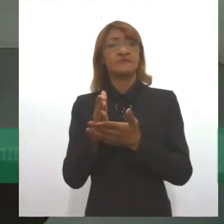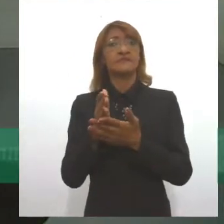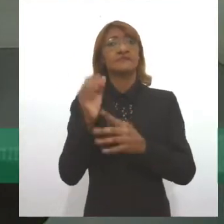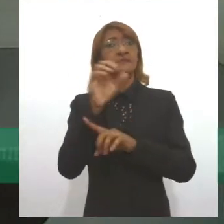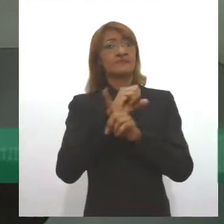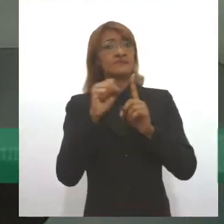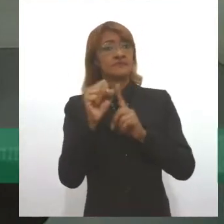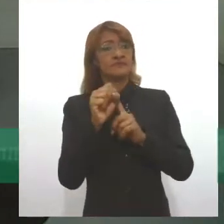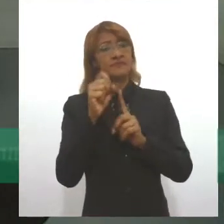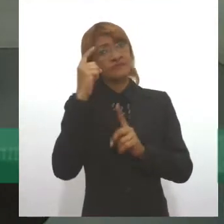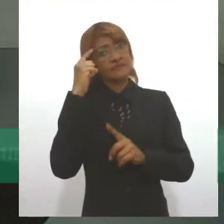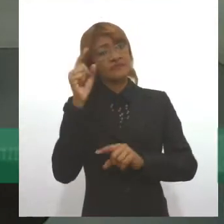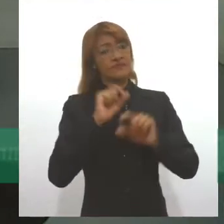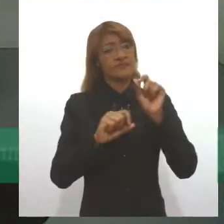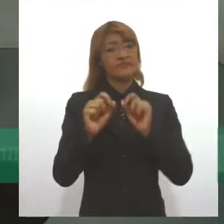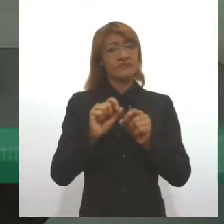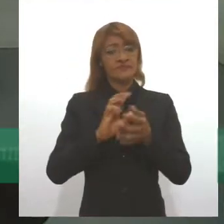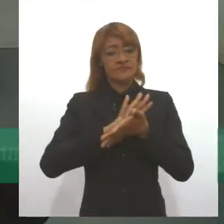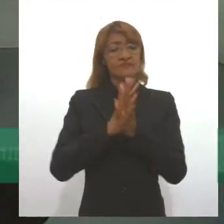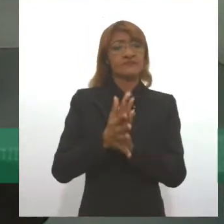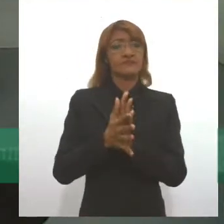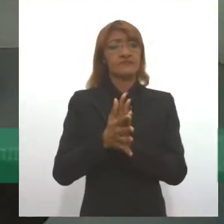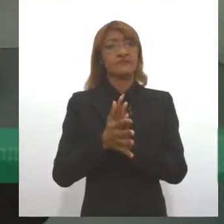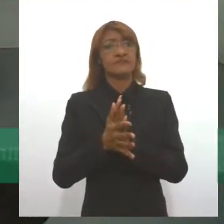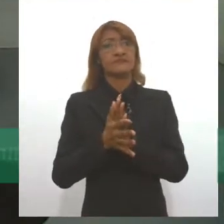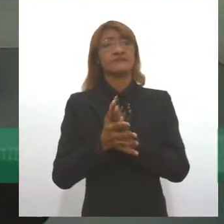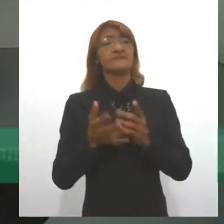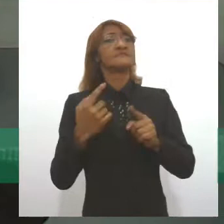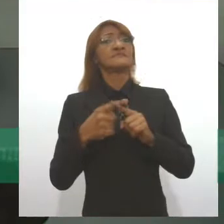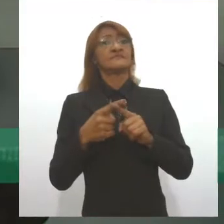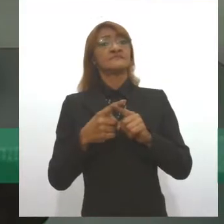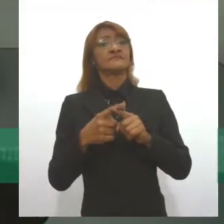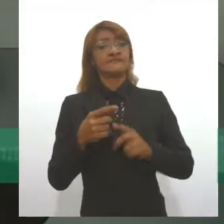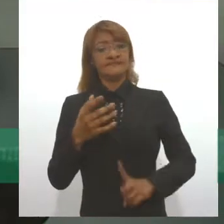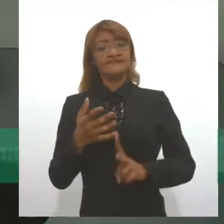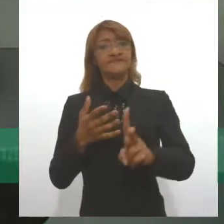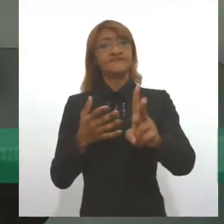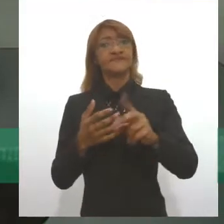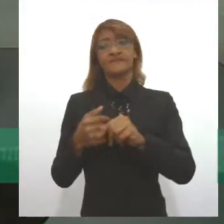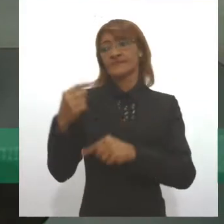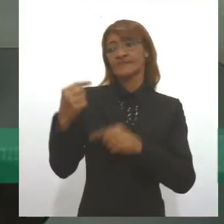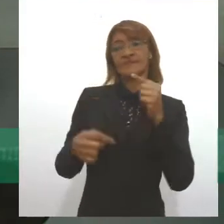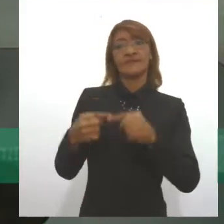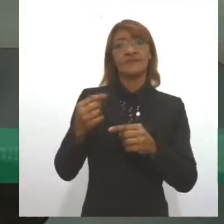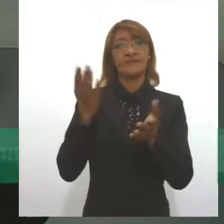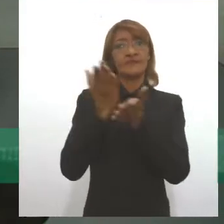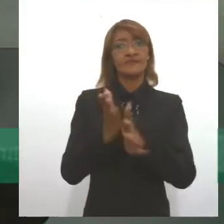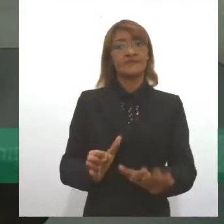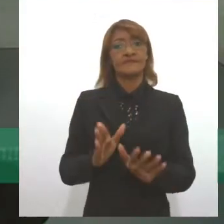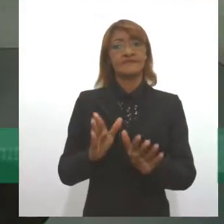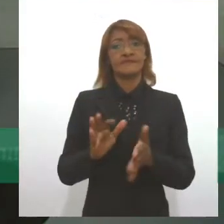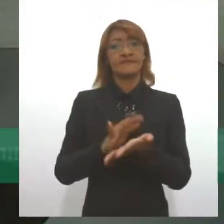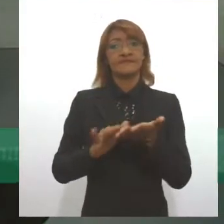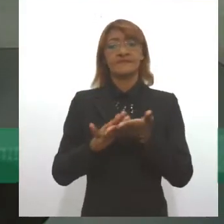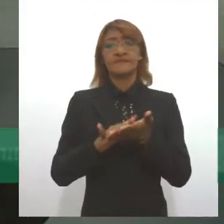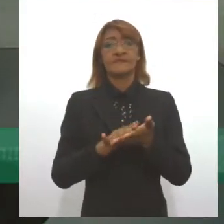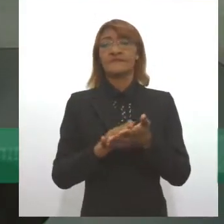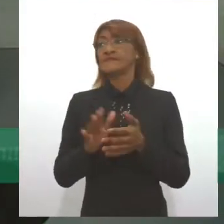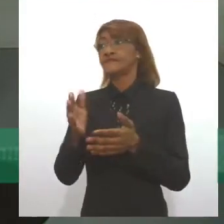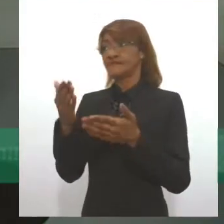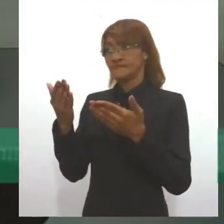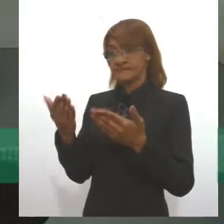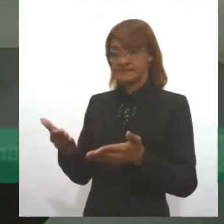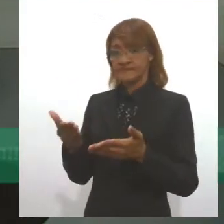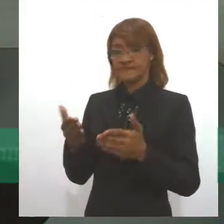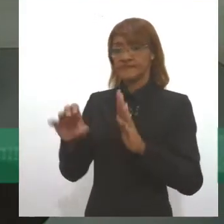um preconceito muito grande que foi incultido por essa política de extermínio dos ciganos. Nesse ponto, o estatuto